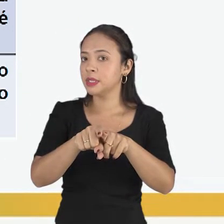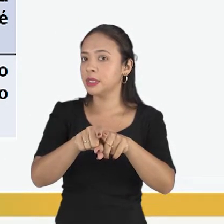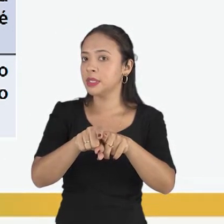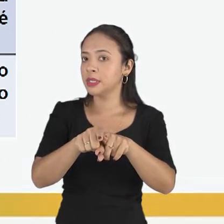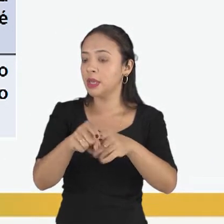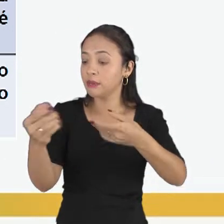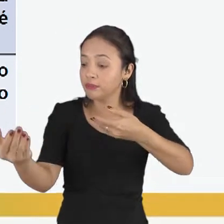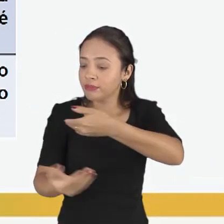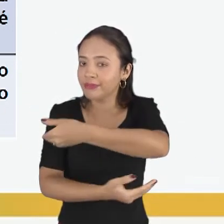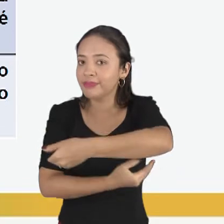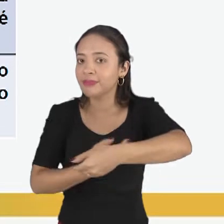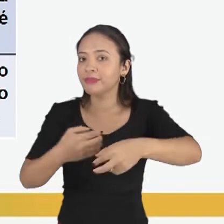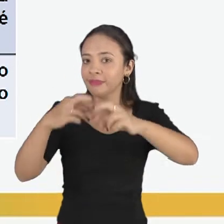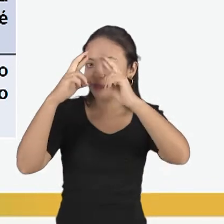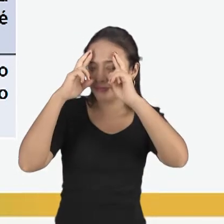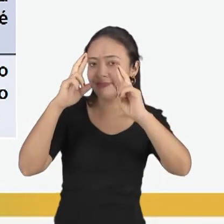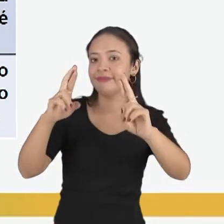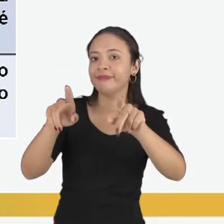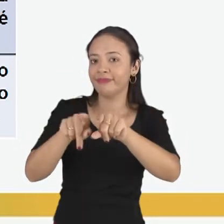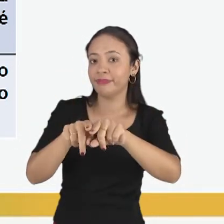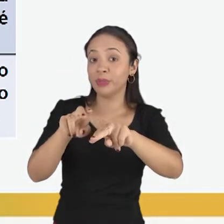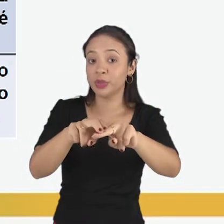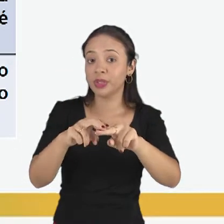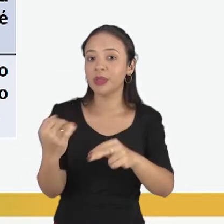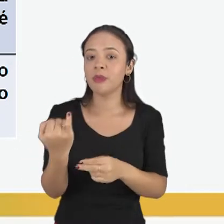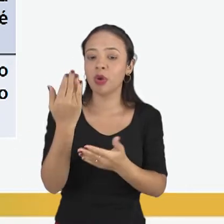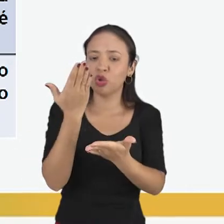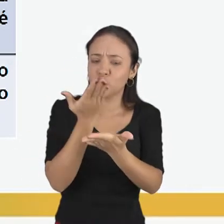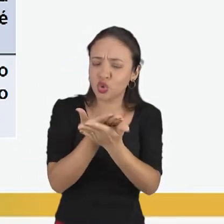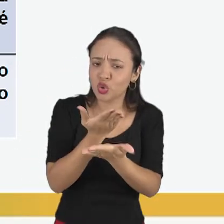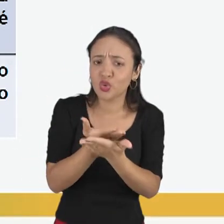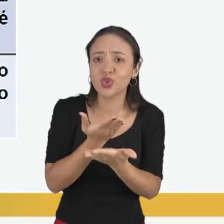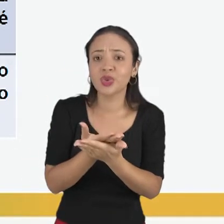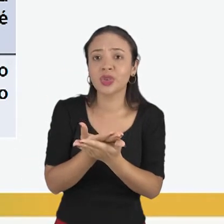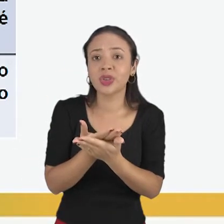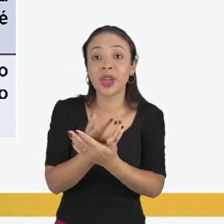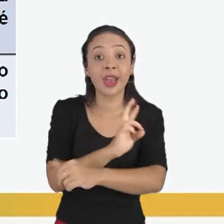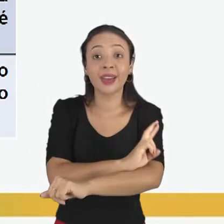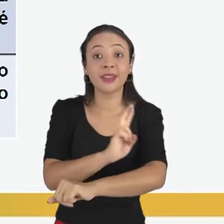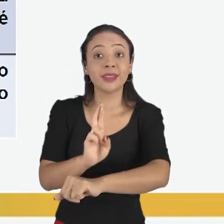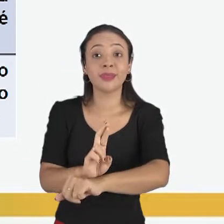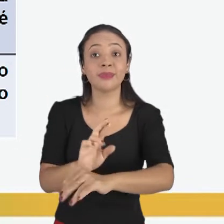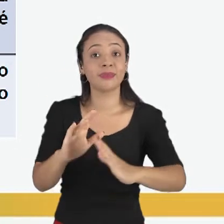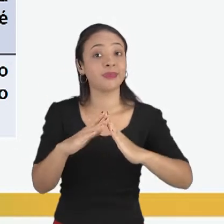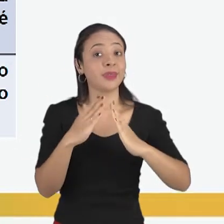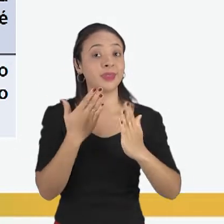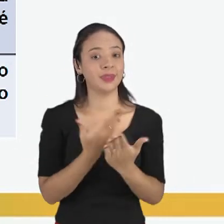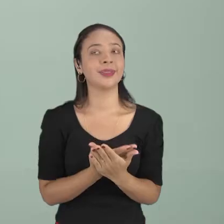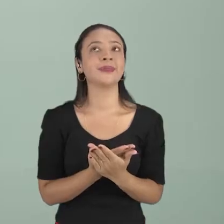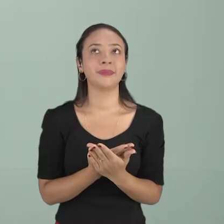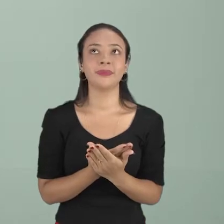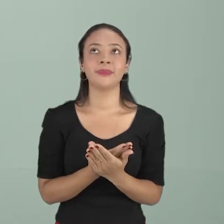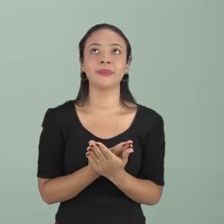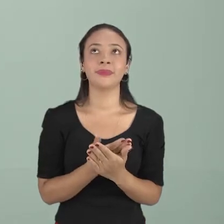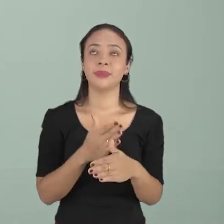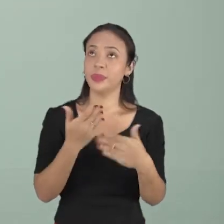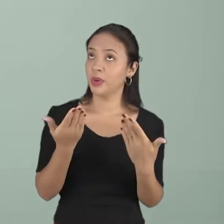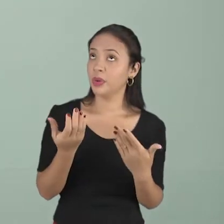Então, é necessário, por isso, que a gente estuda o ensino religioso na escola. Se nós conseguirmos